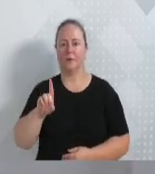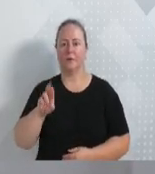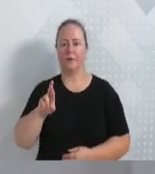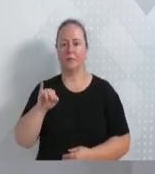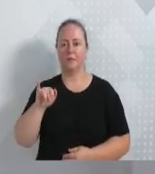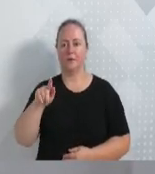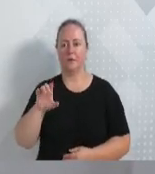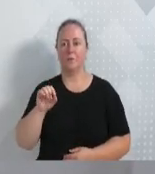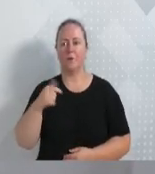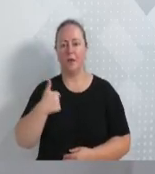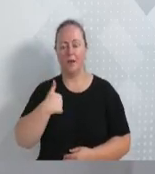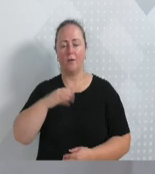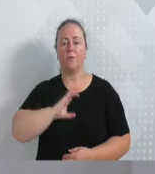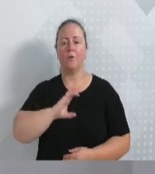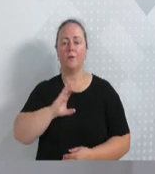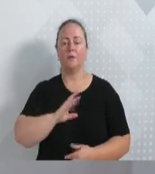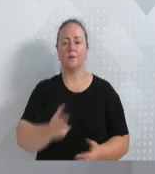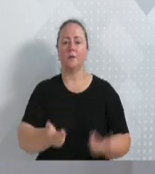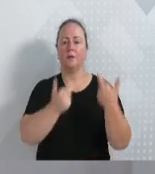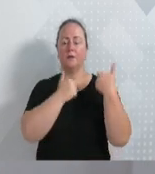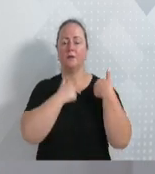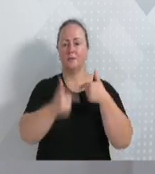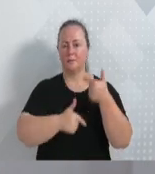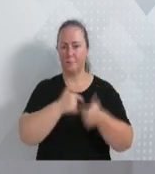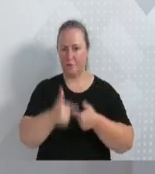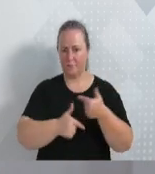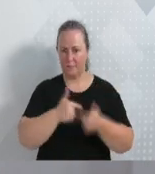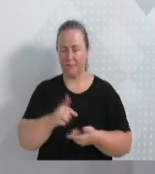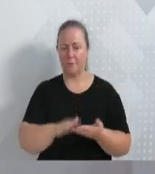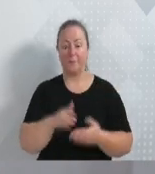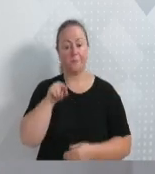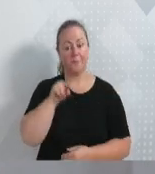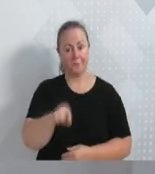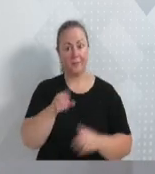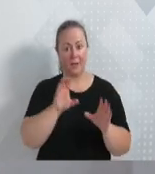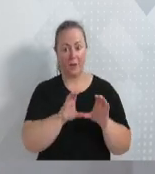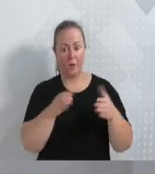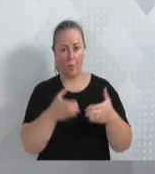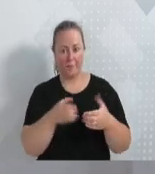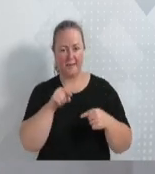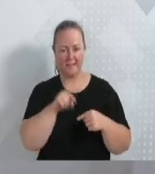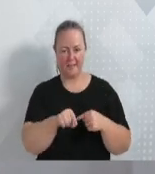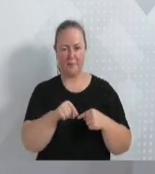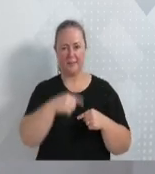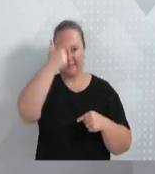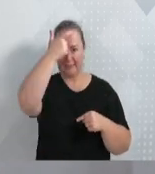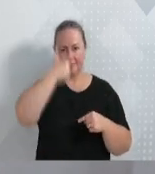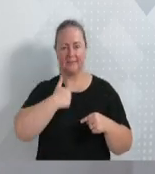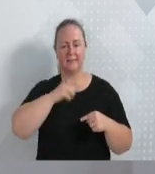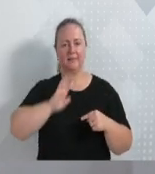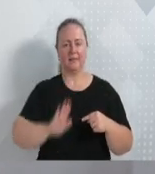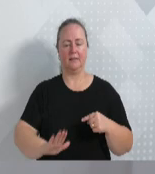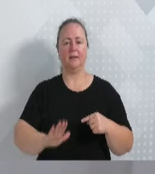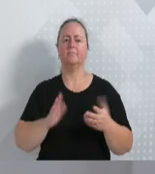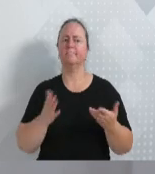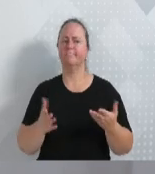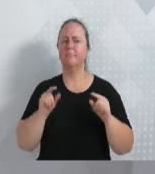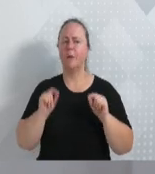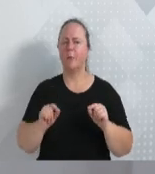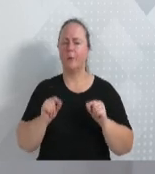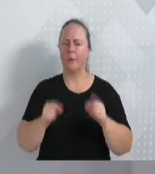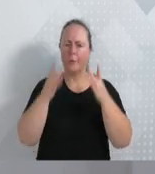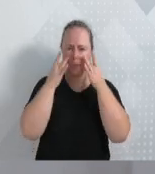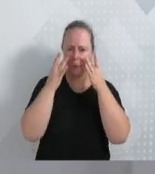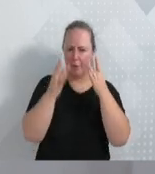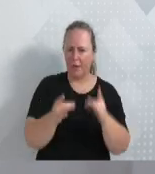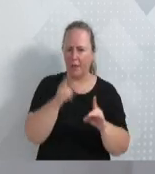coordenar os trabalhos. A comissão OAB Cidadã, diferentemente das demais, ela não olha tanto